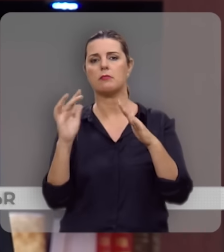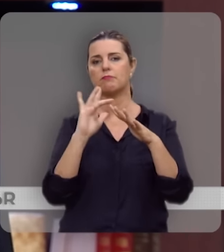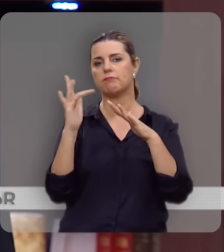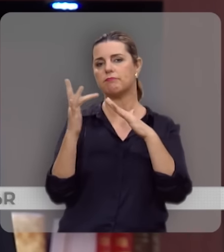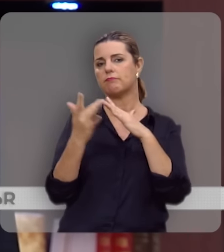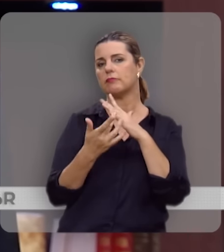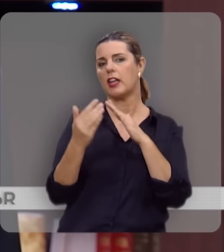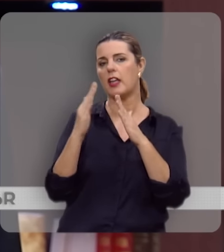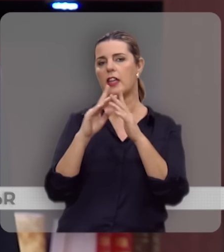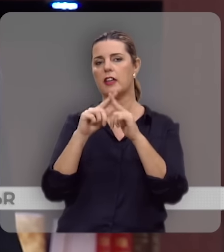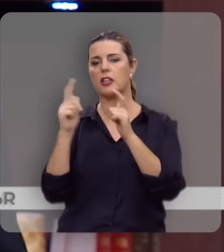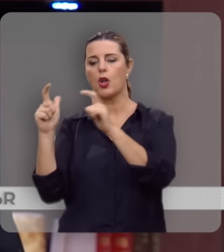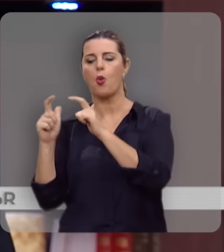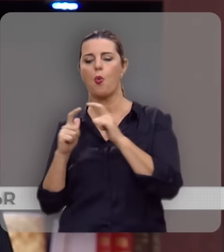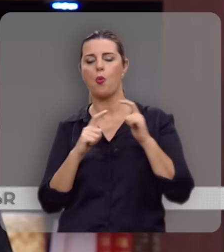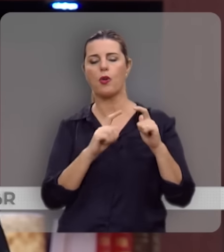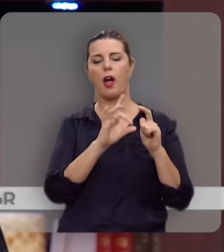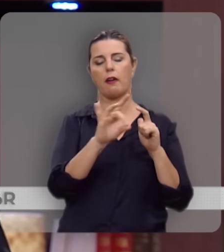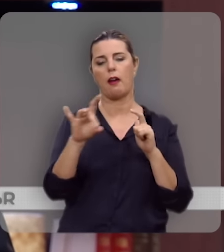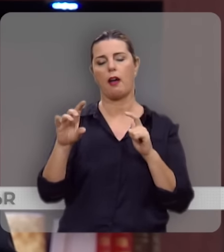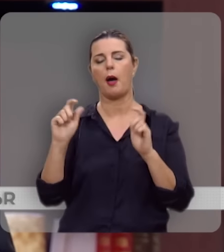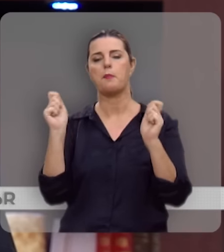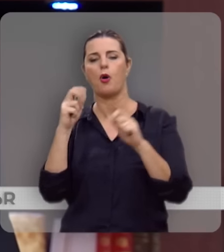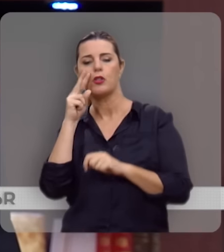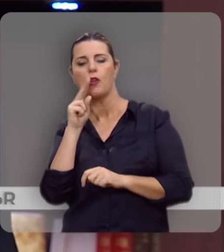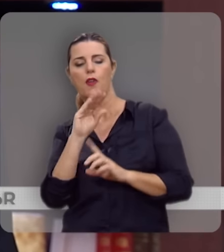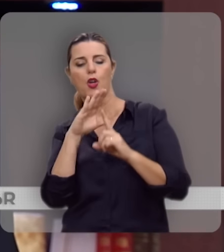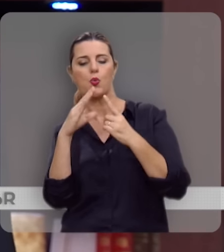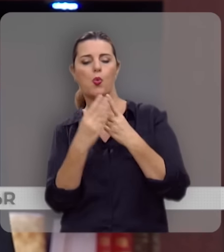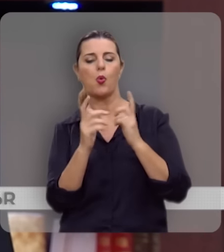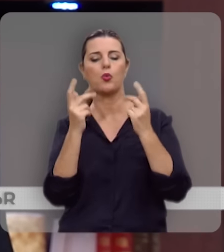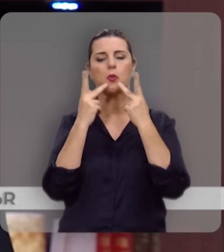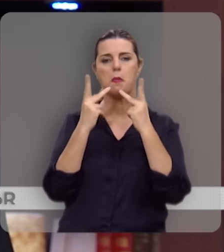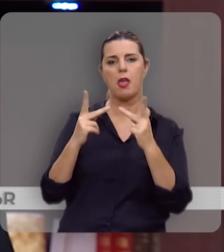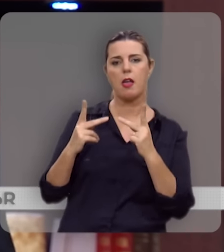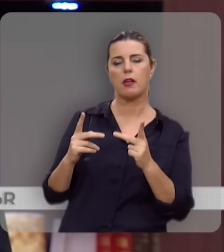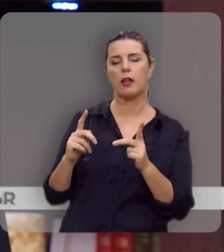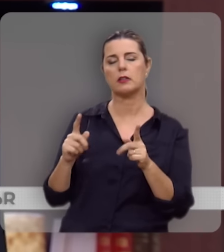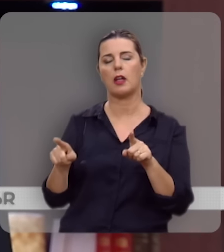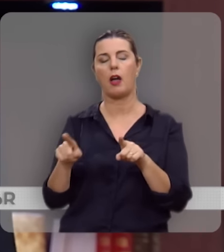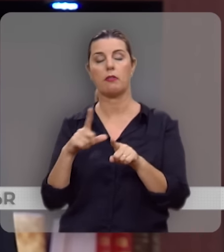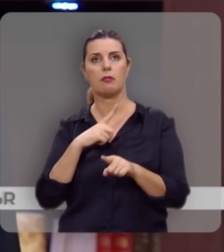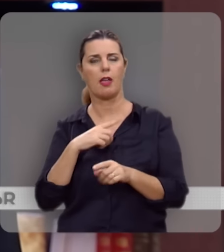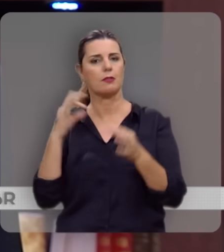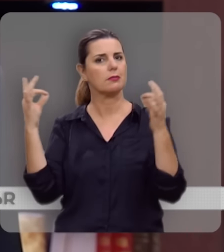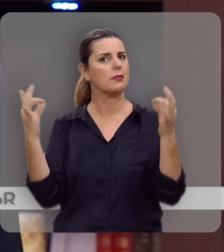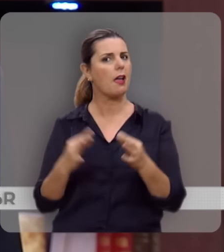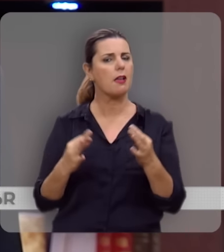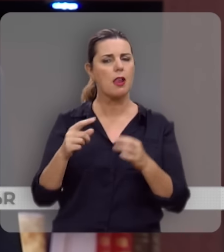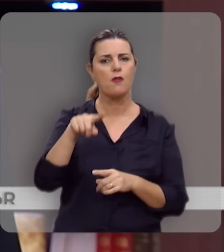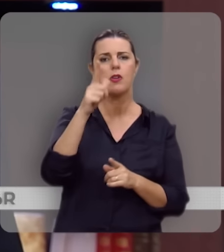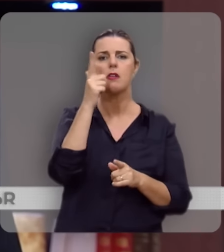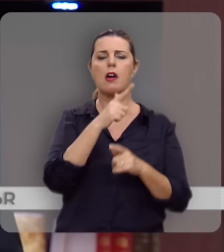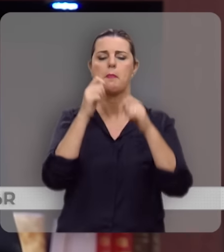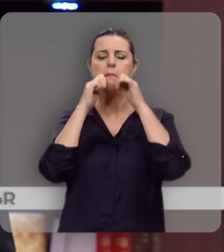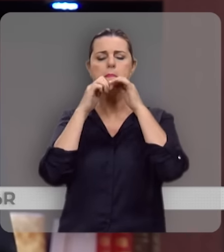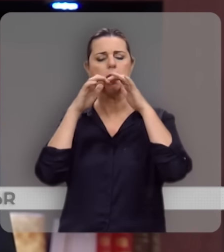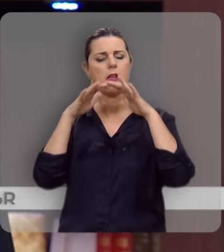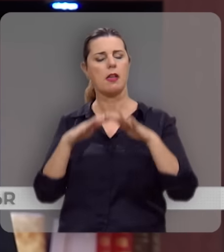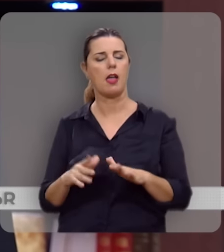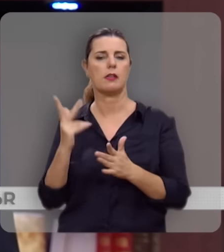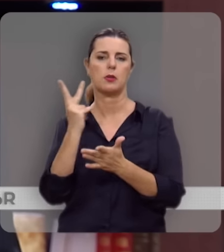nossas igrejas locais. Você vai poder assistir os nossos cultos, as nossas mensagens e eu tenho convicção, você será